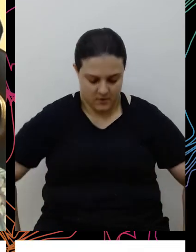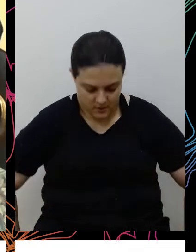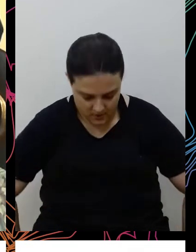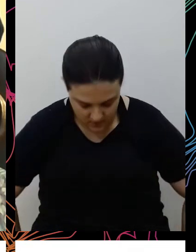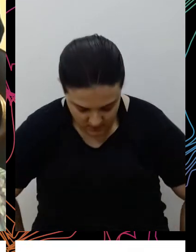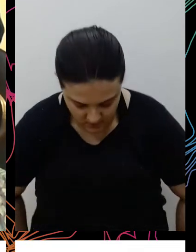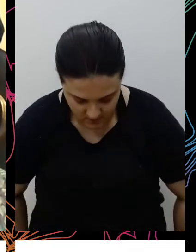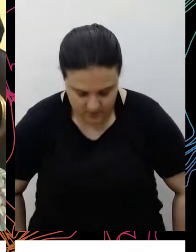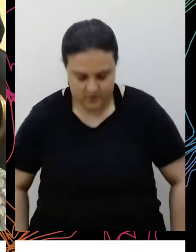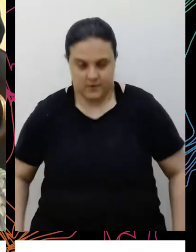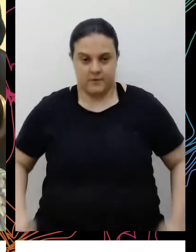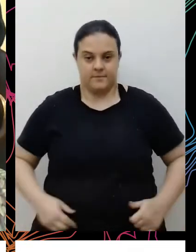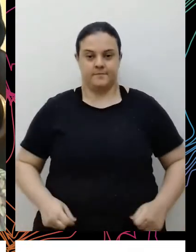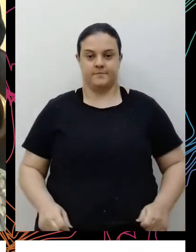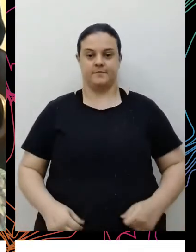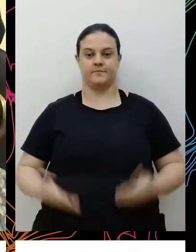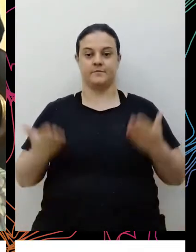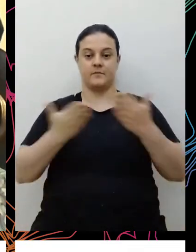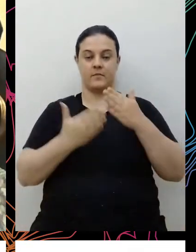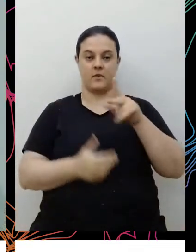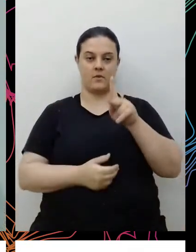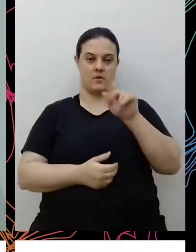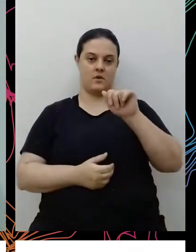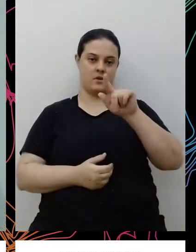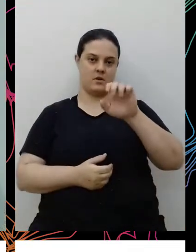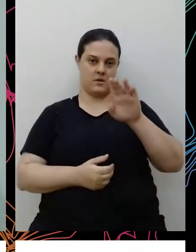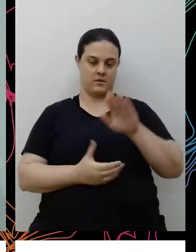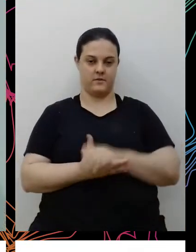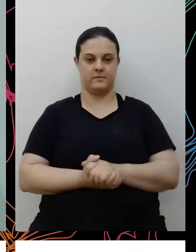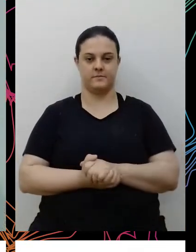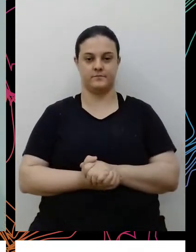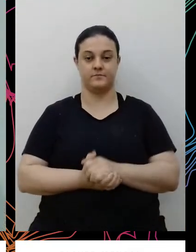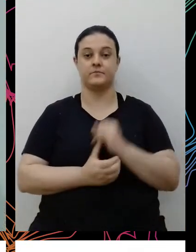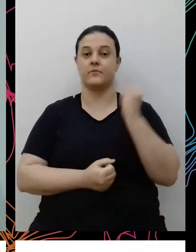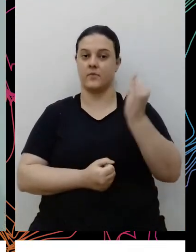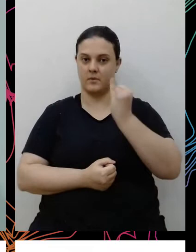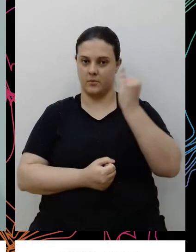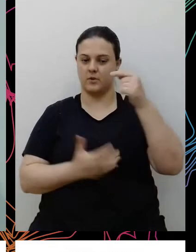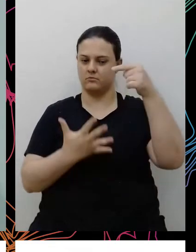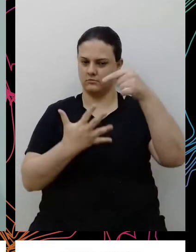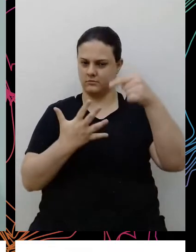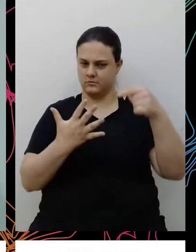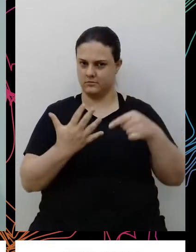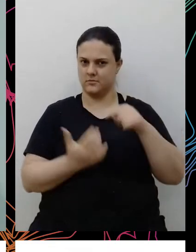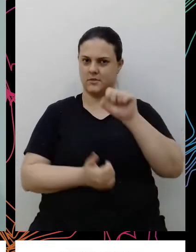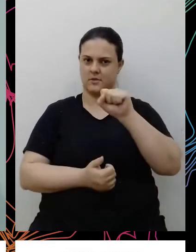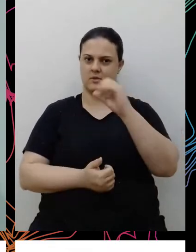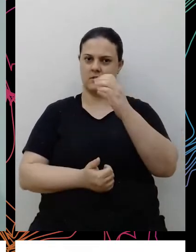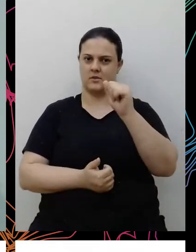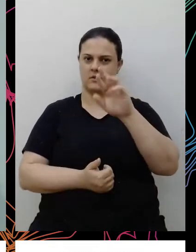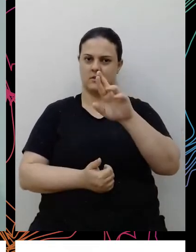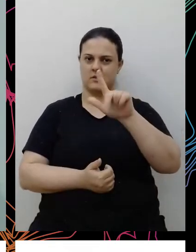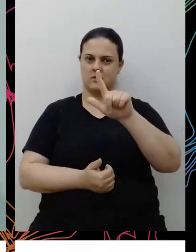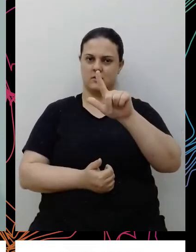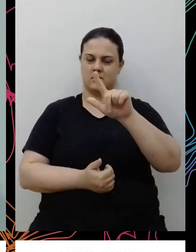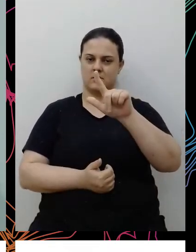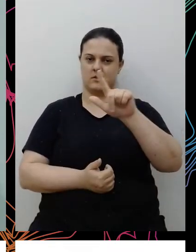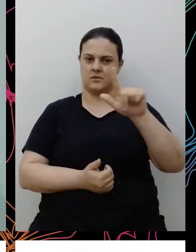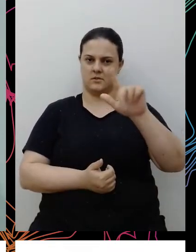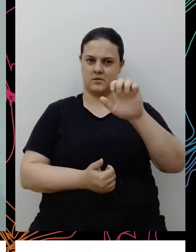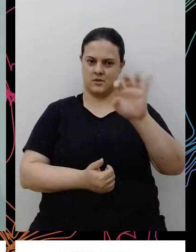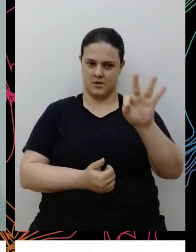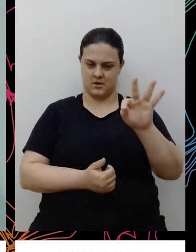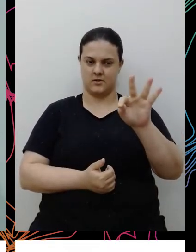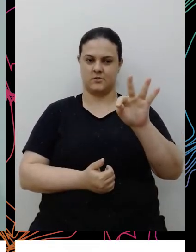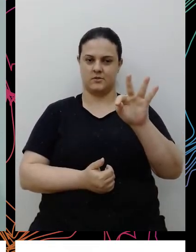Kaleb. É muito importante, né, todos os pontos que a Scarlett trouxe aqui me faz, a